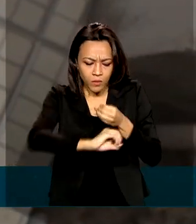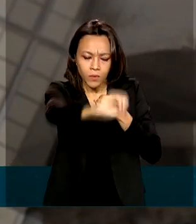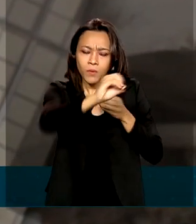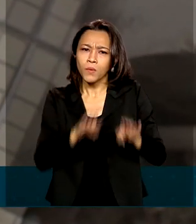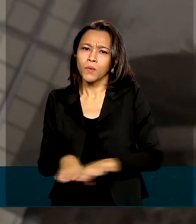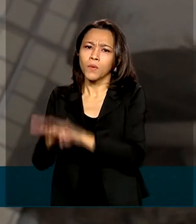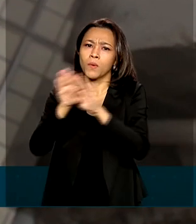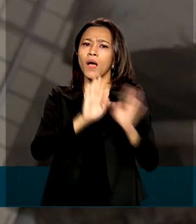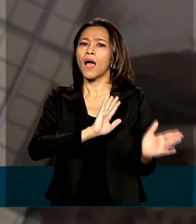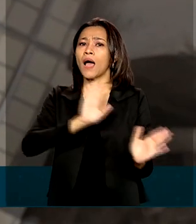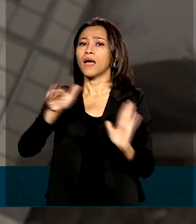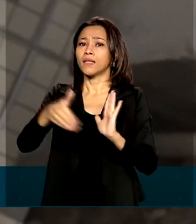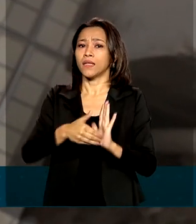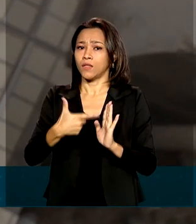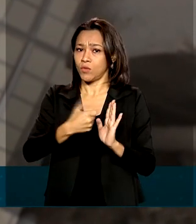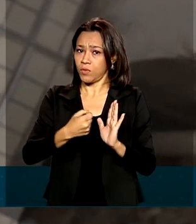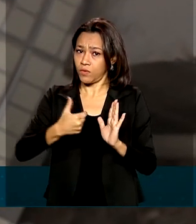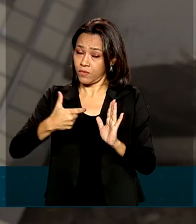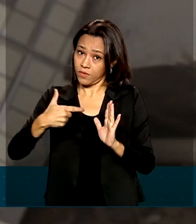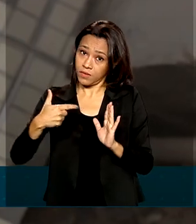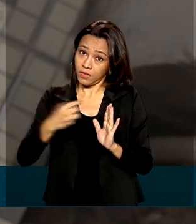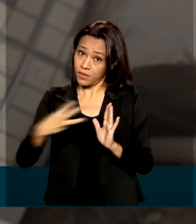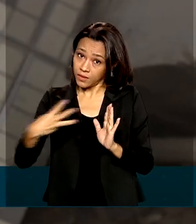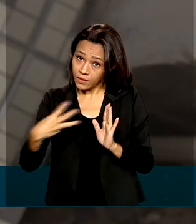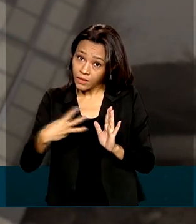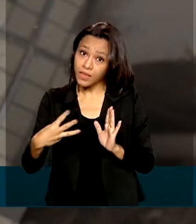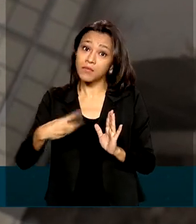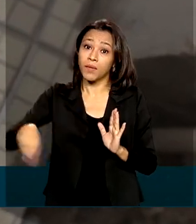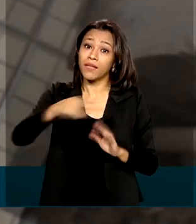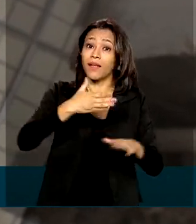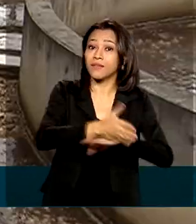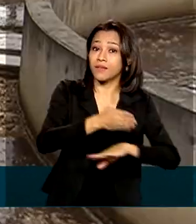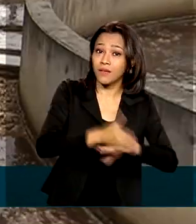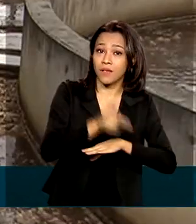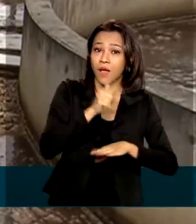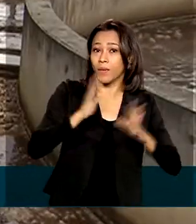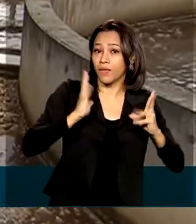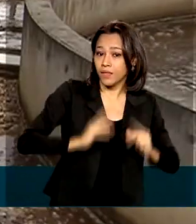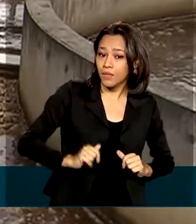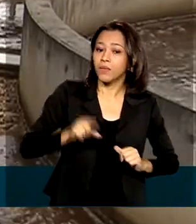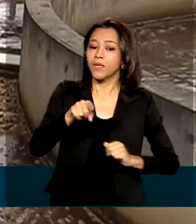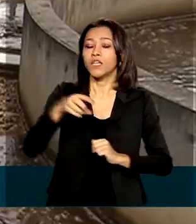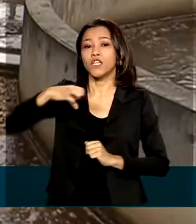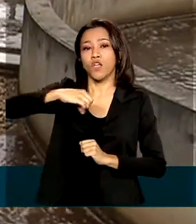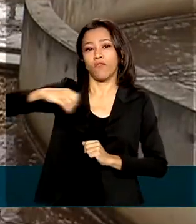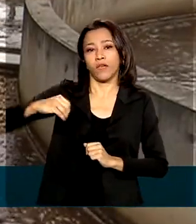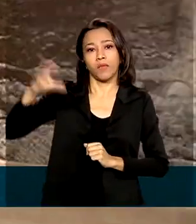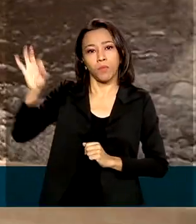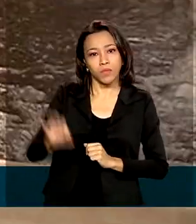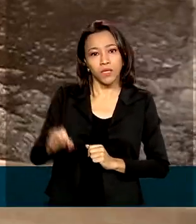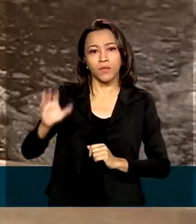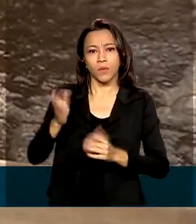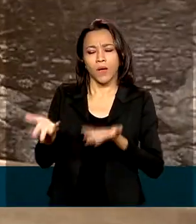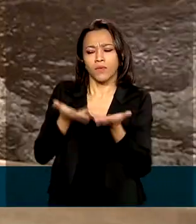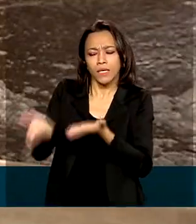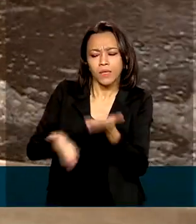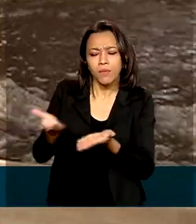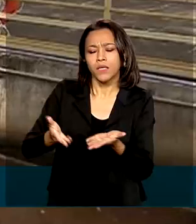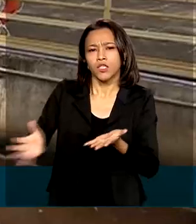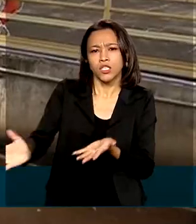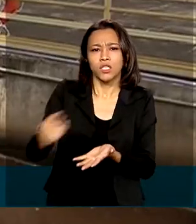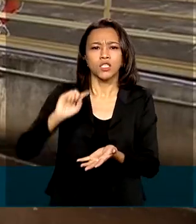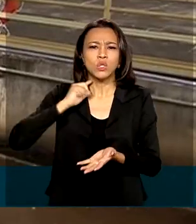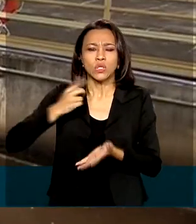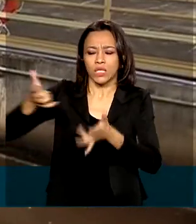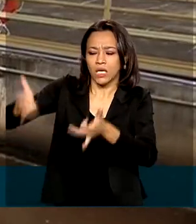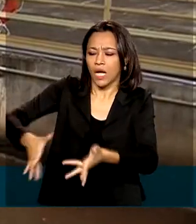com 99% da população brasileira com acesso a água potável e 90% ao tratamento e a coleta de esgoto.